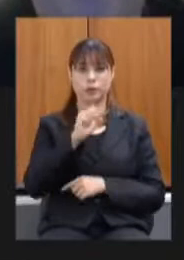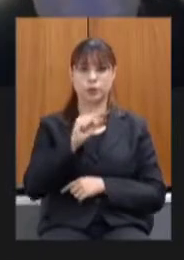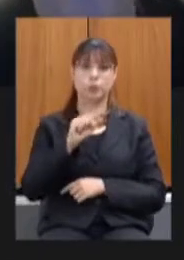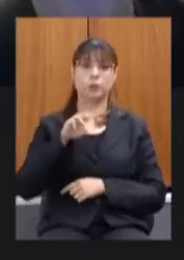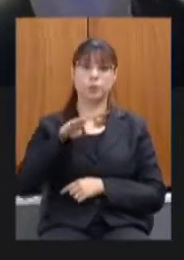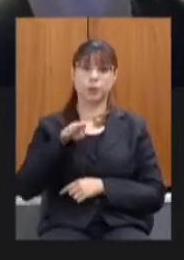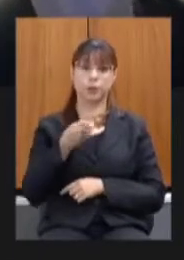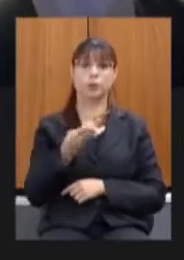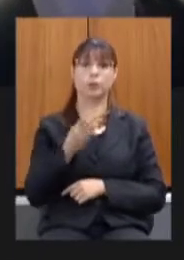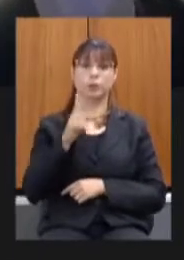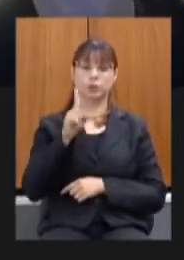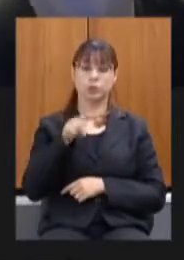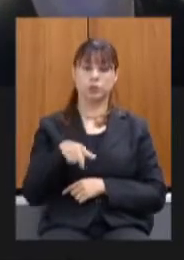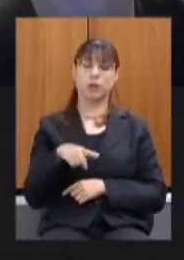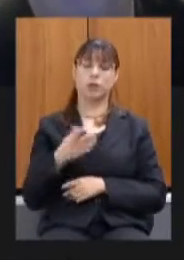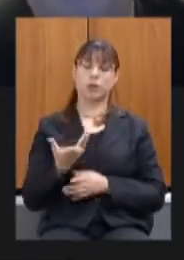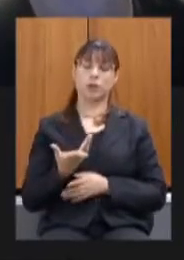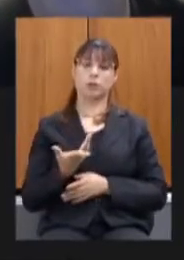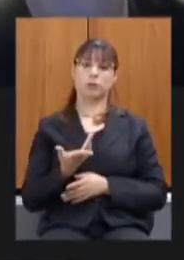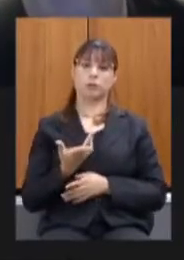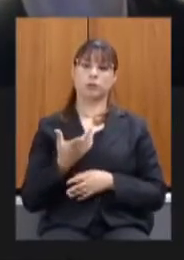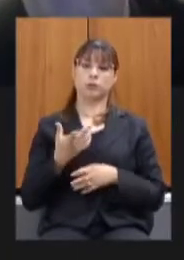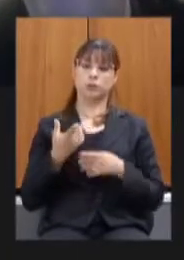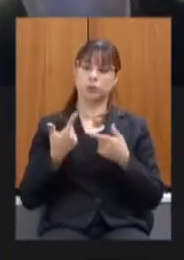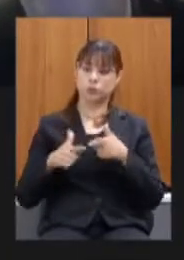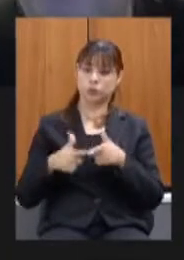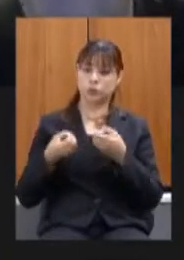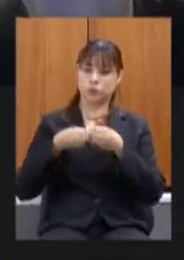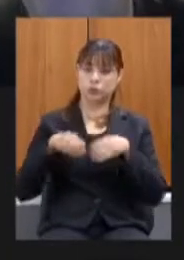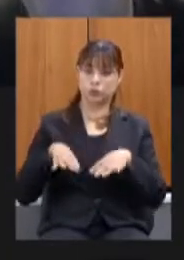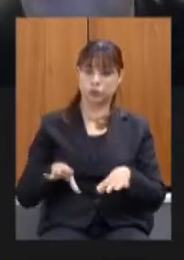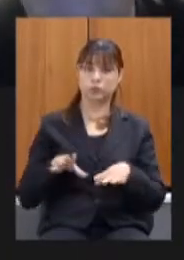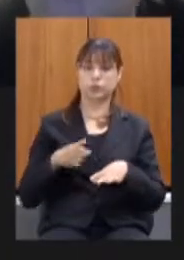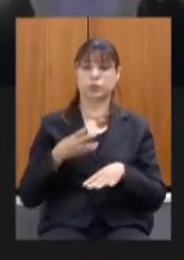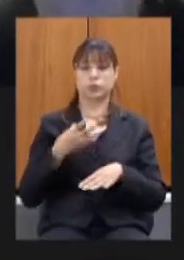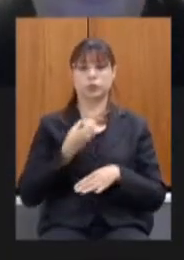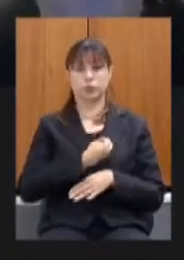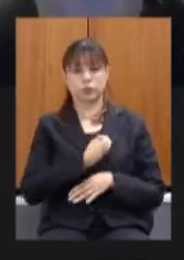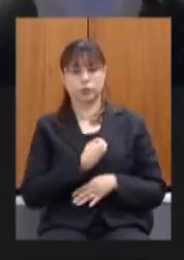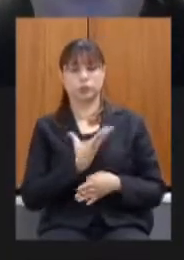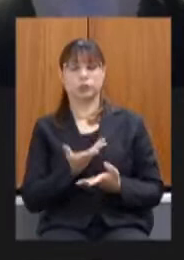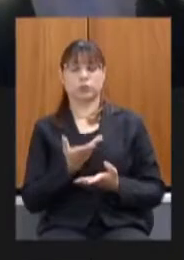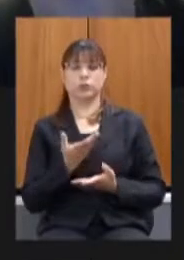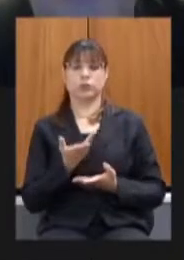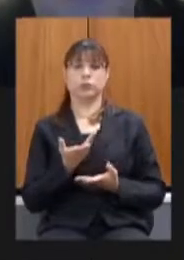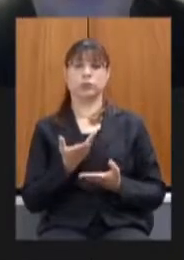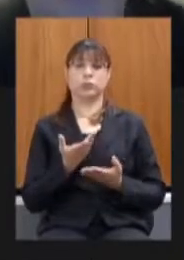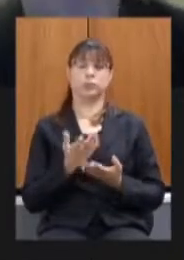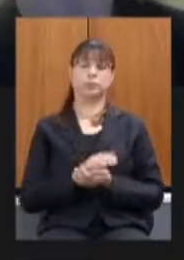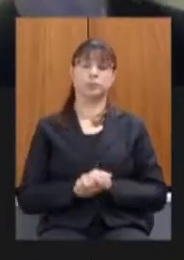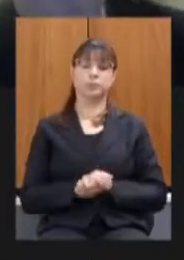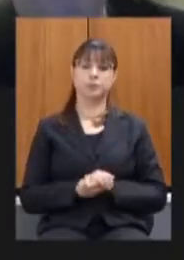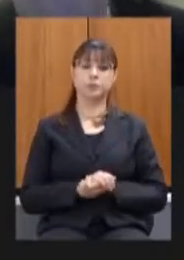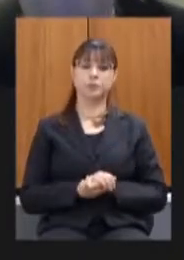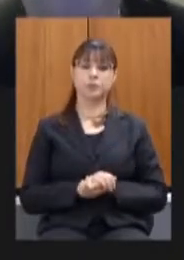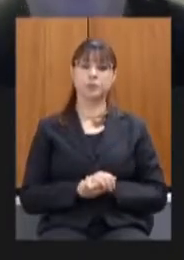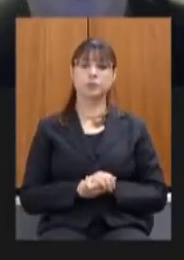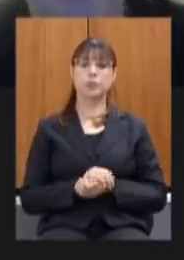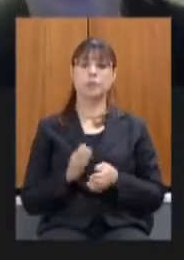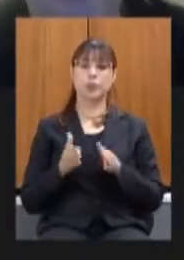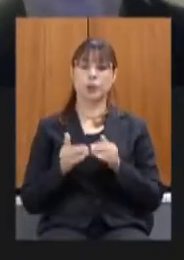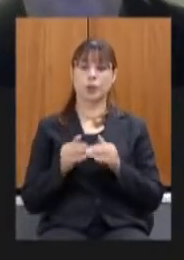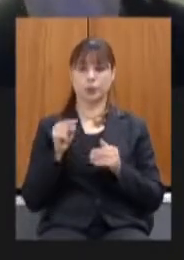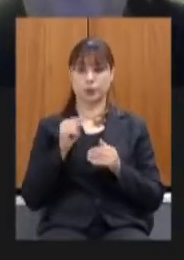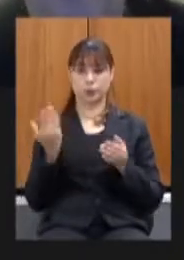morais coletivos e danos sociais conforme estimativo do Ministério Público do Estado de Minas Gerais a petição contém